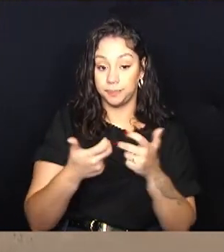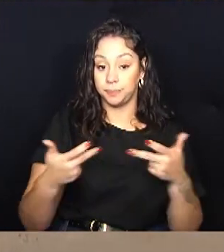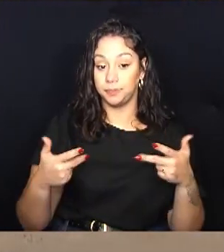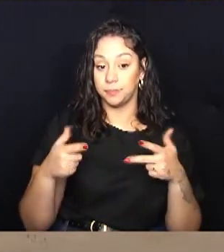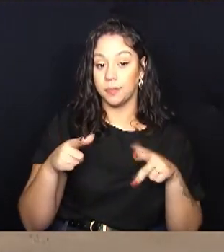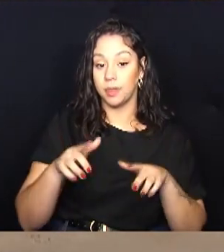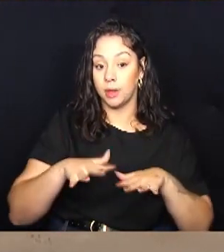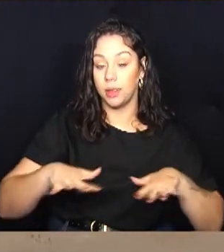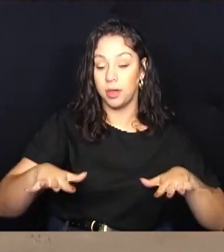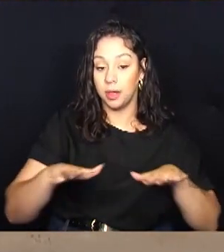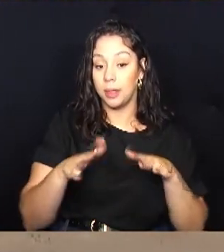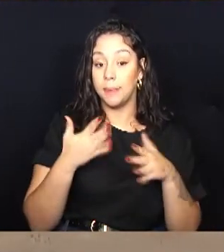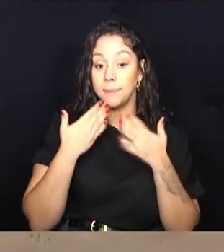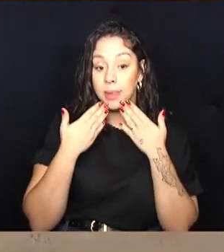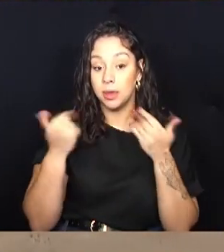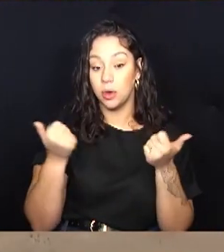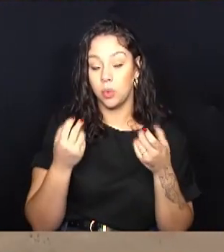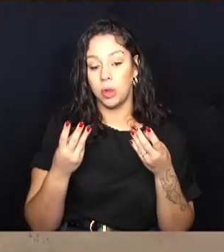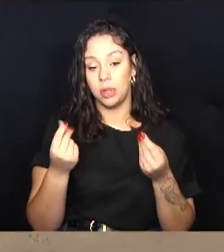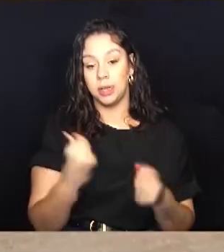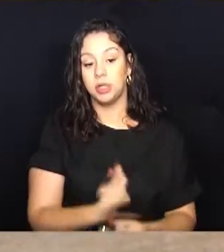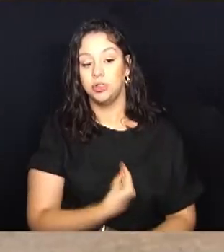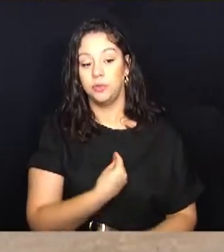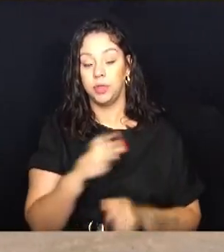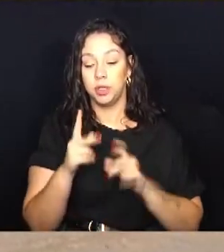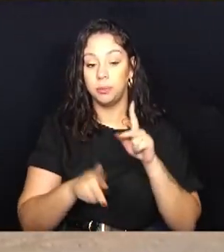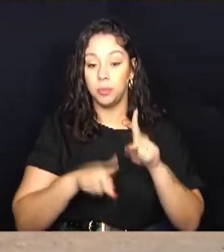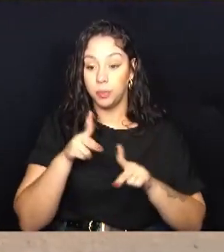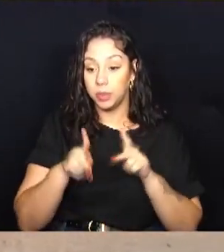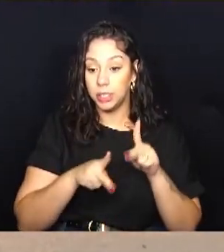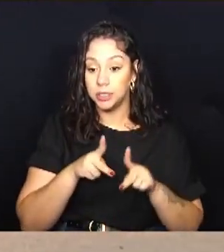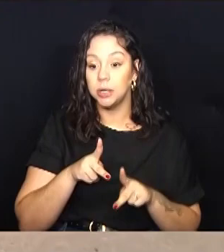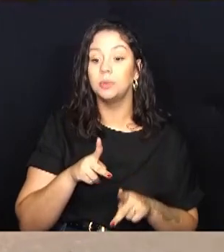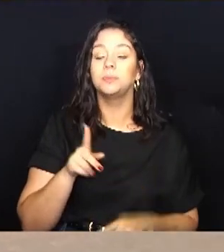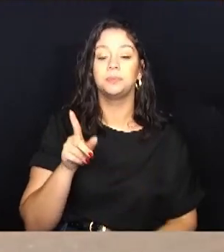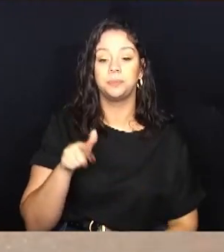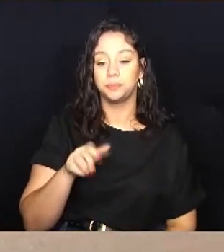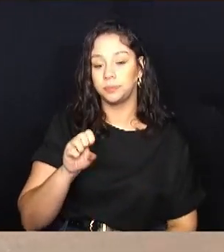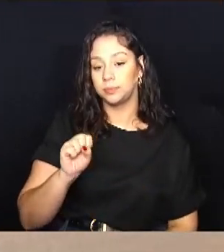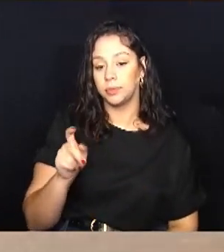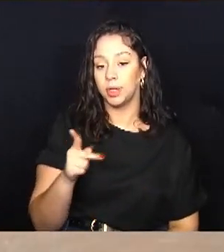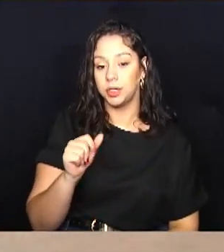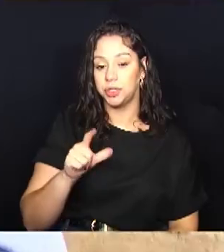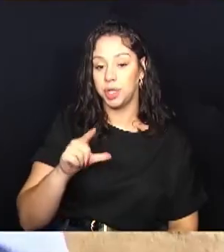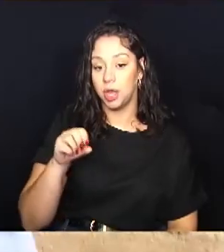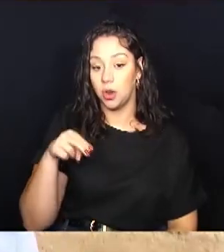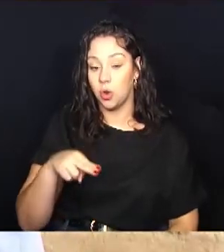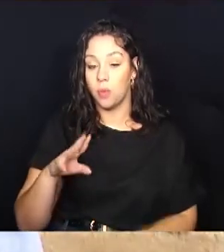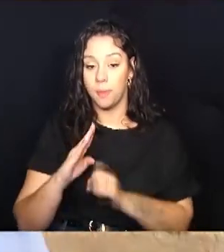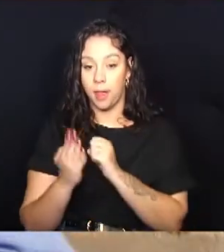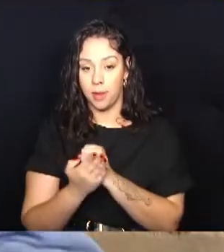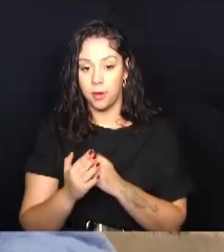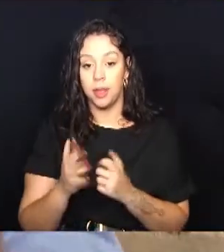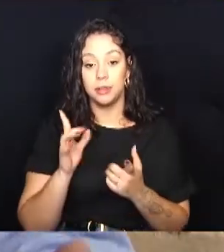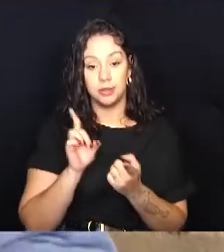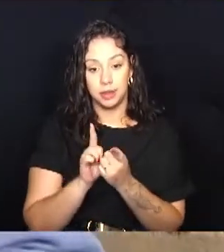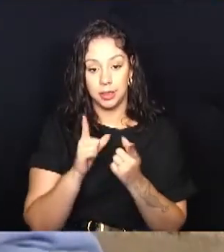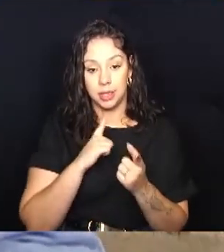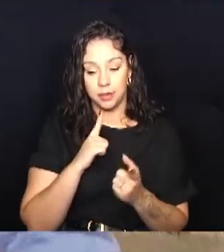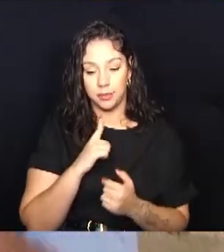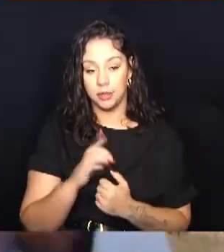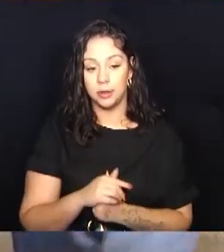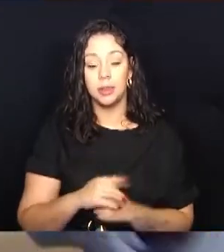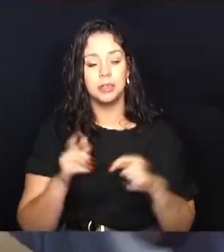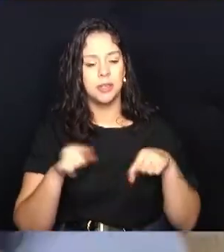qualidade de vida à população do bairro Parque Residencial Xalom foi atendida. Esse bairro aqui é um bairro que a gente